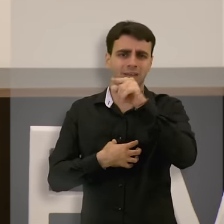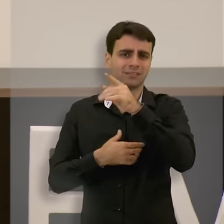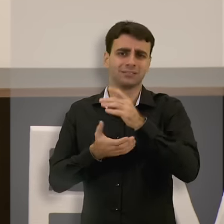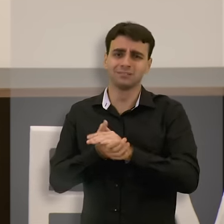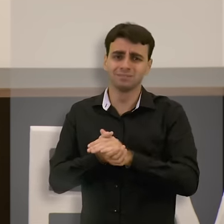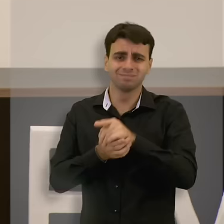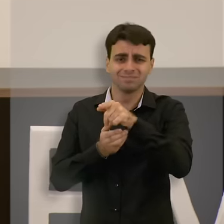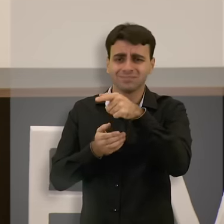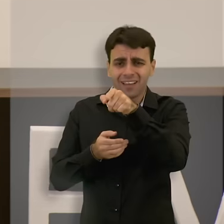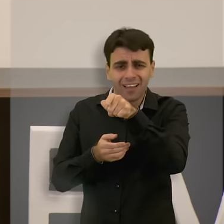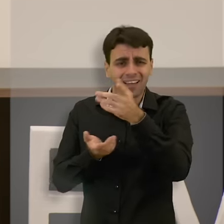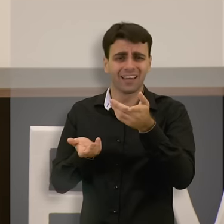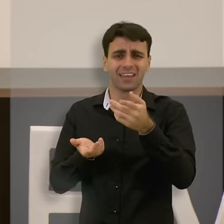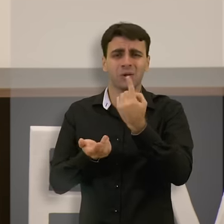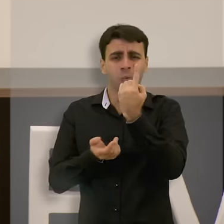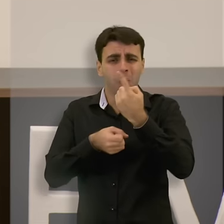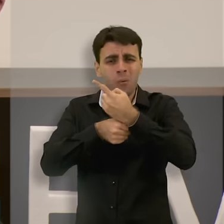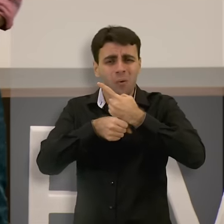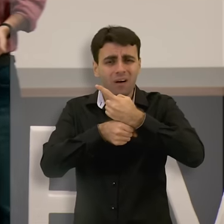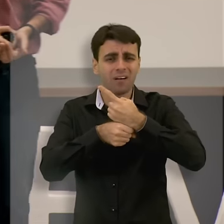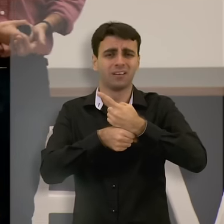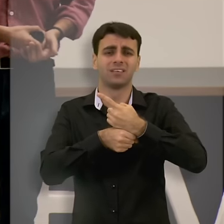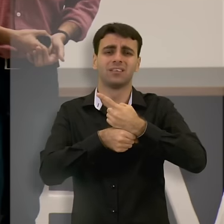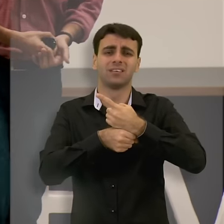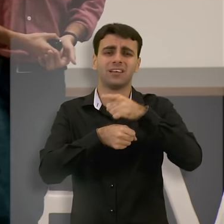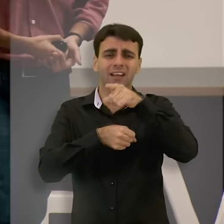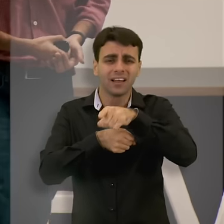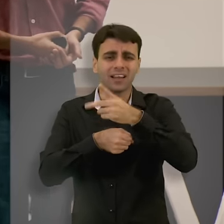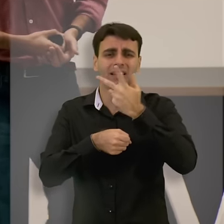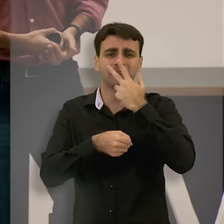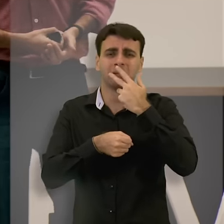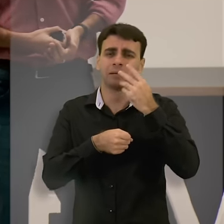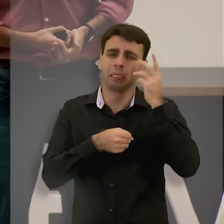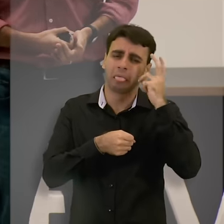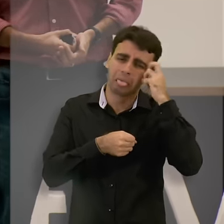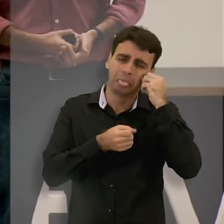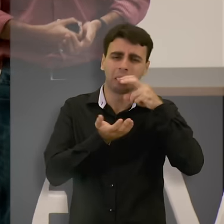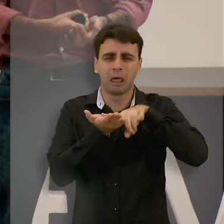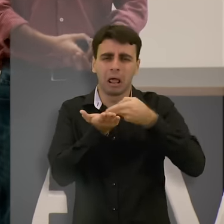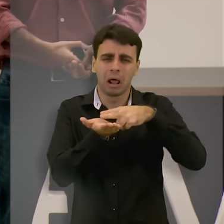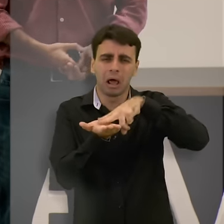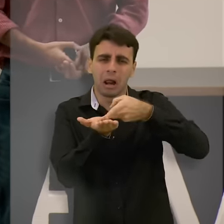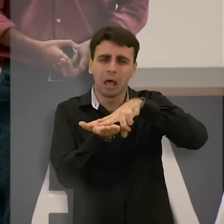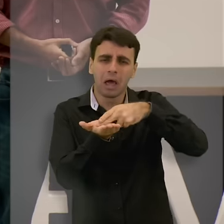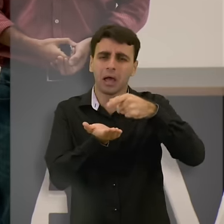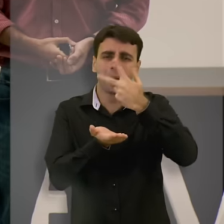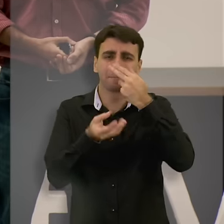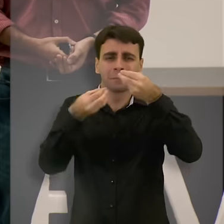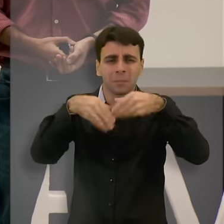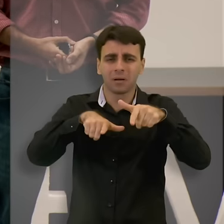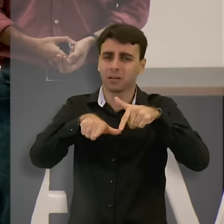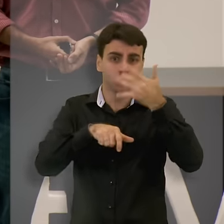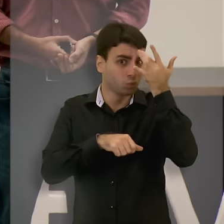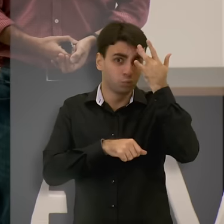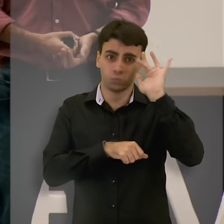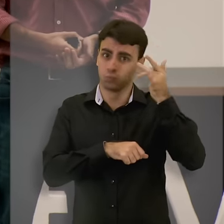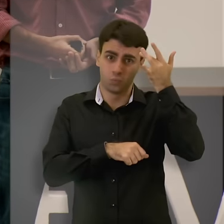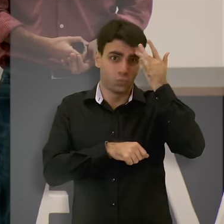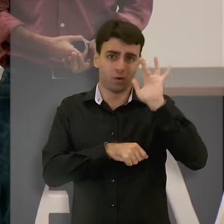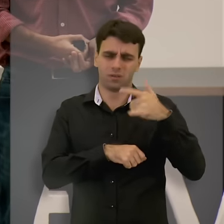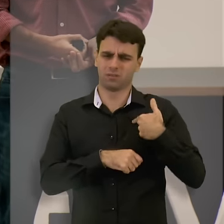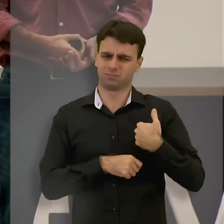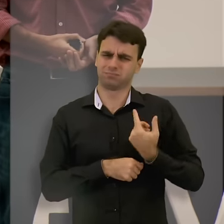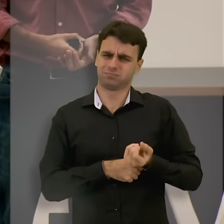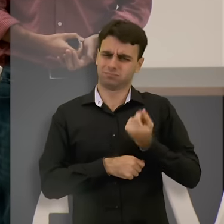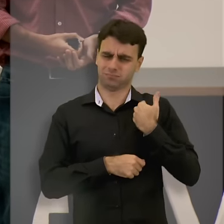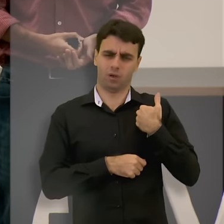Eu não sabia que o meu marido estava há um ano com insônia e isso estava prejudicando o trabalho dele. Eu